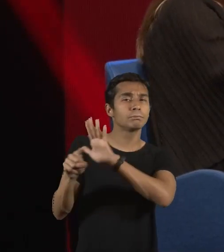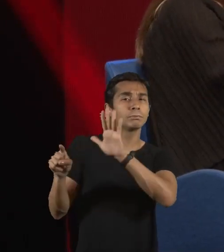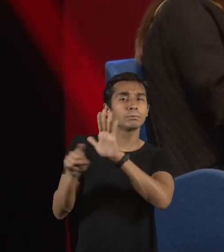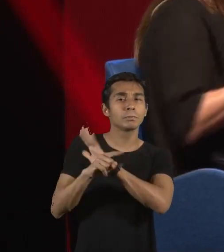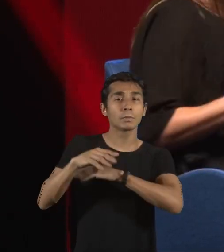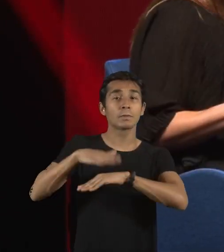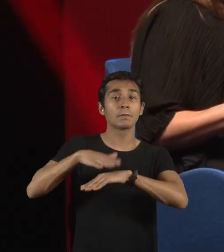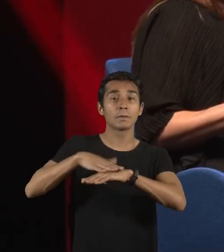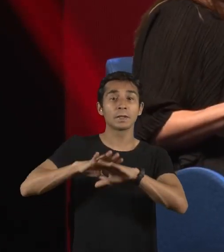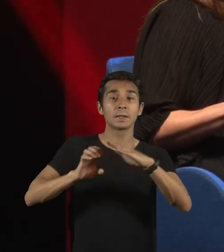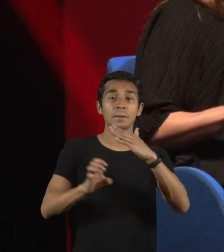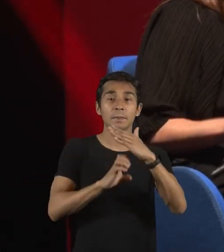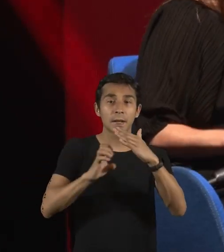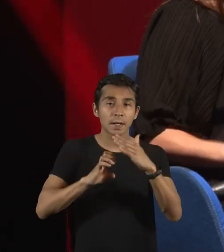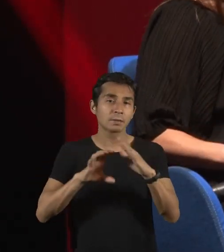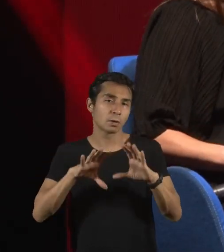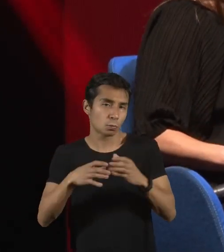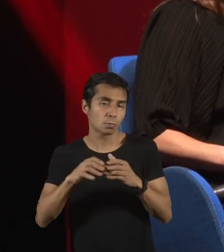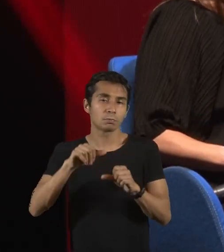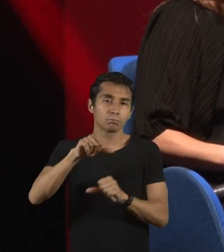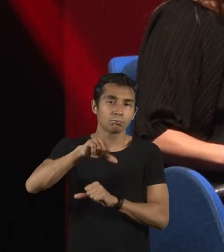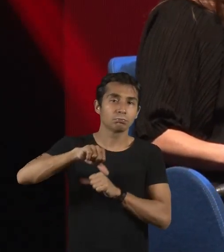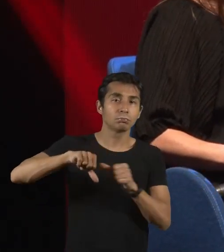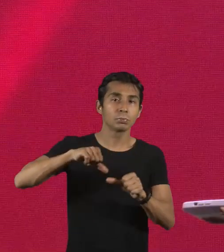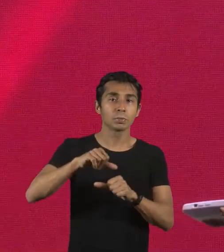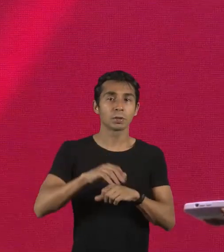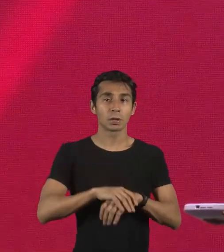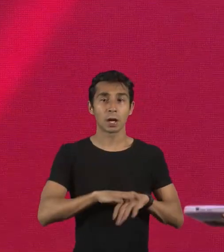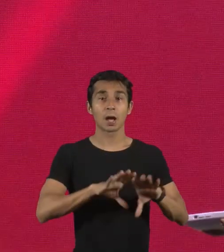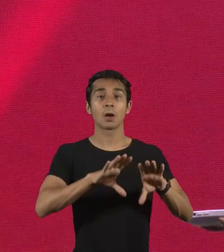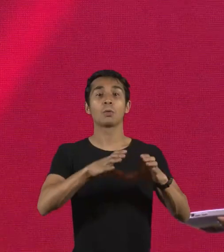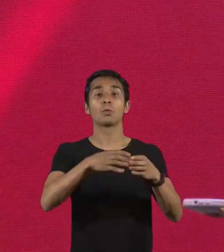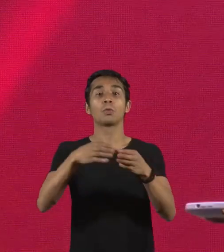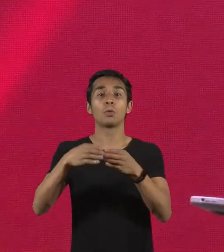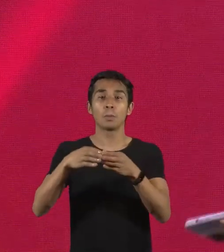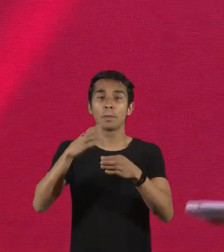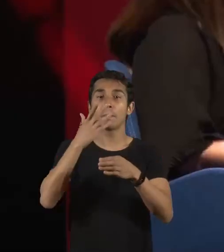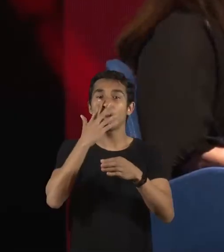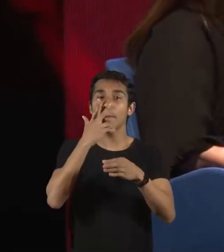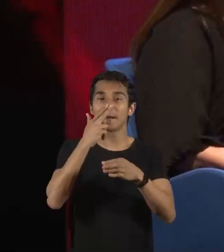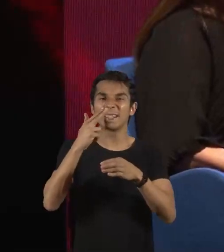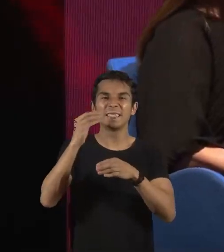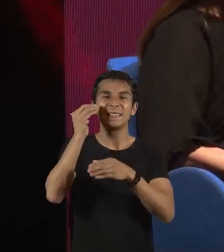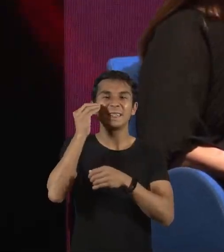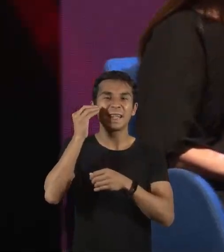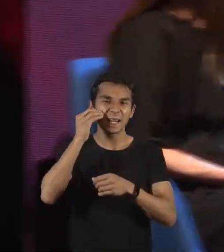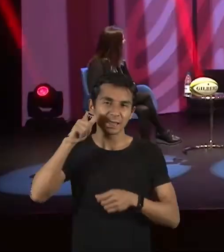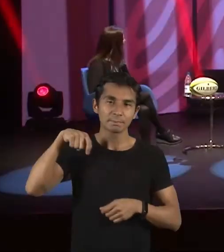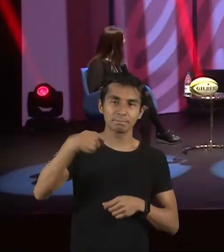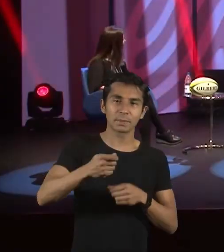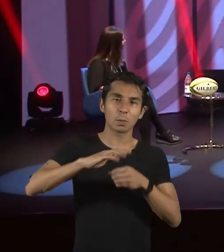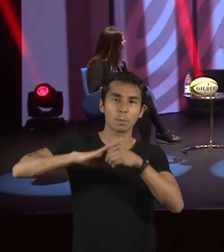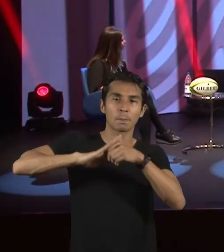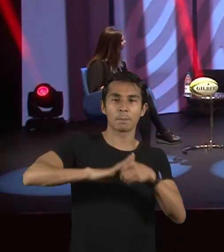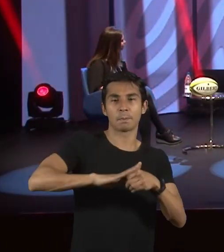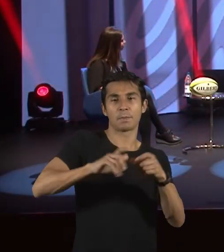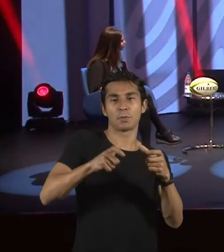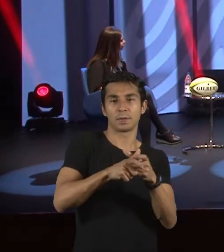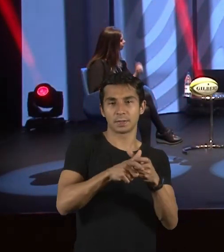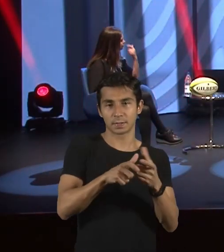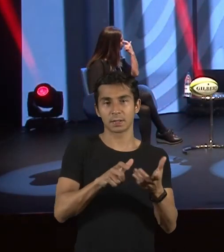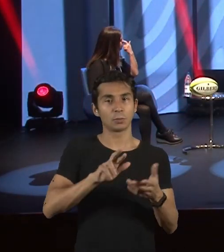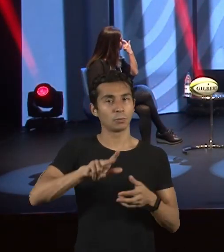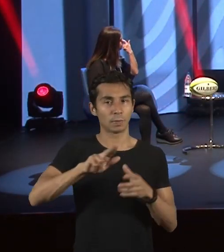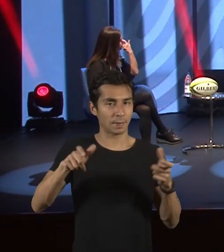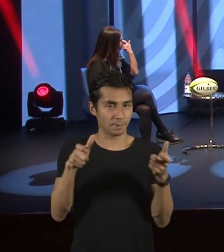companhia. Perfeito. Os grupos minorizados, é isso que a gente é. Ótimo. Eu acho que no mundo corporativo para te